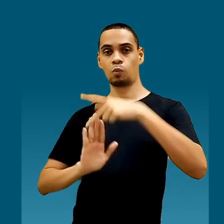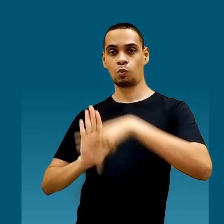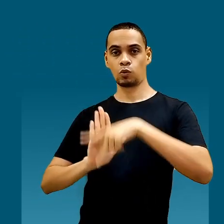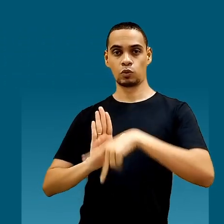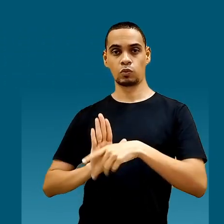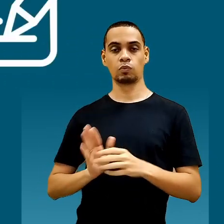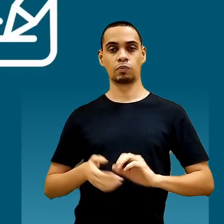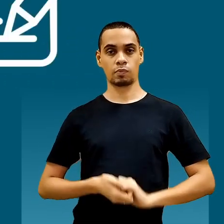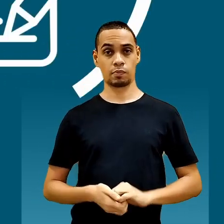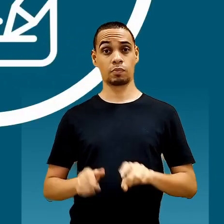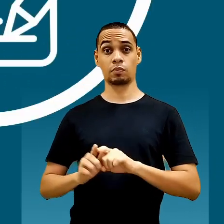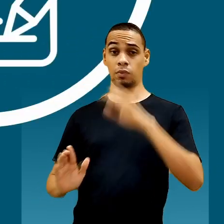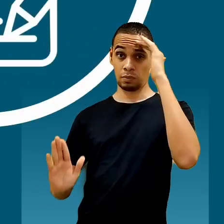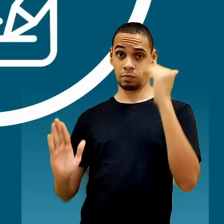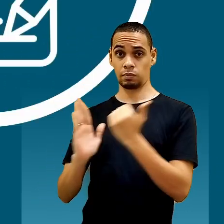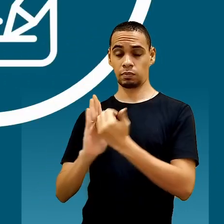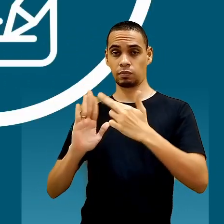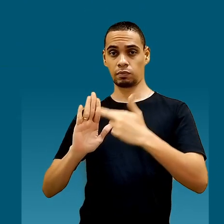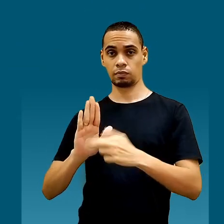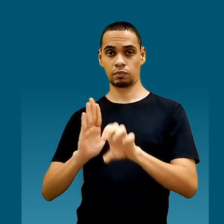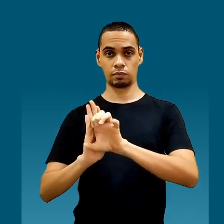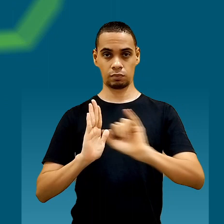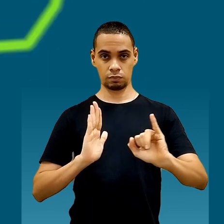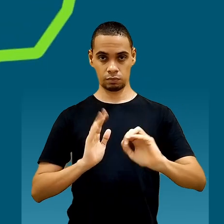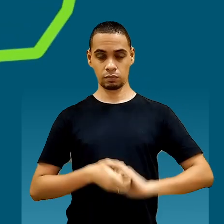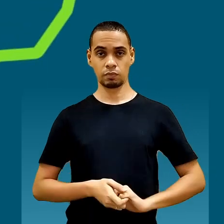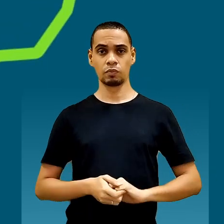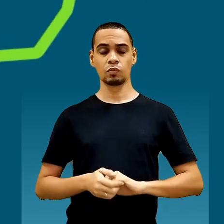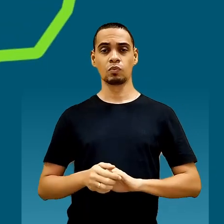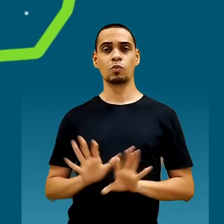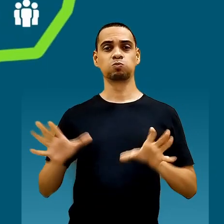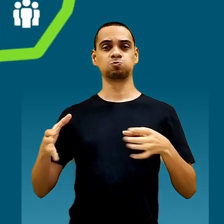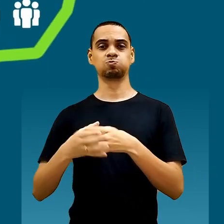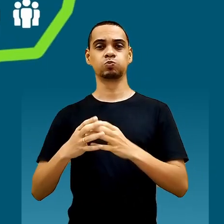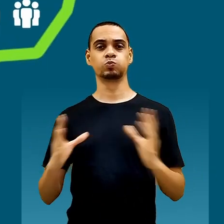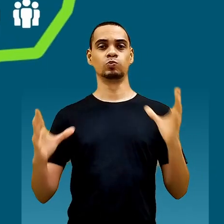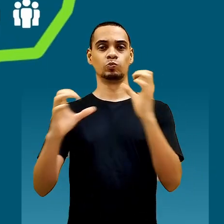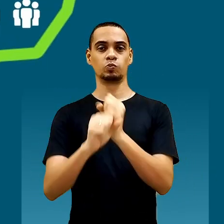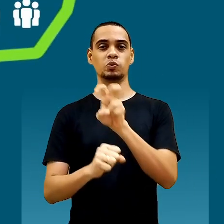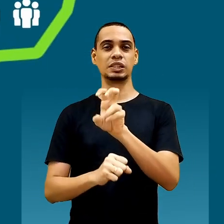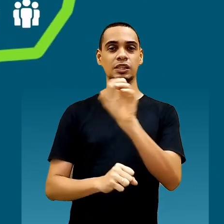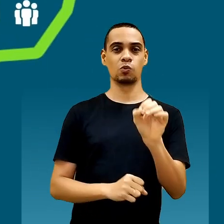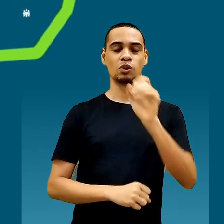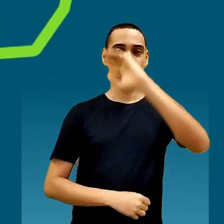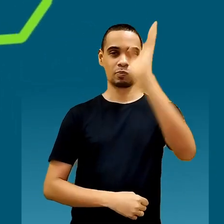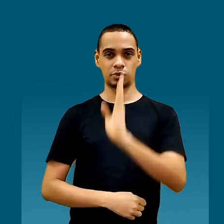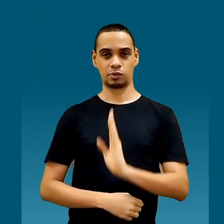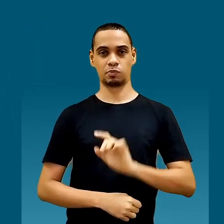inovação de acordo com as normas no edital. Serão 50 equipes selecionadas de todo o Brasil.